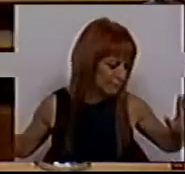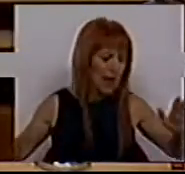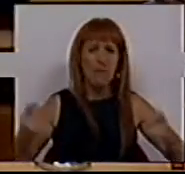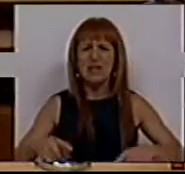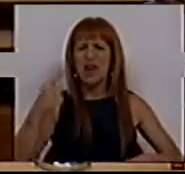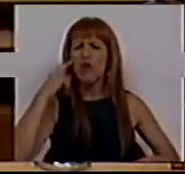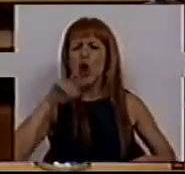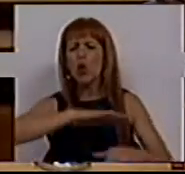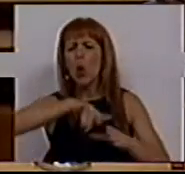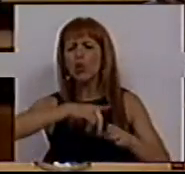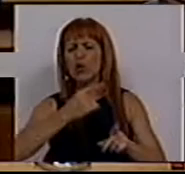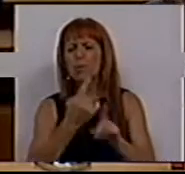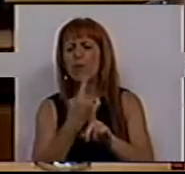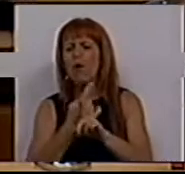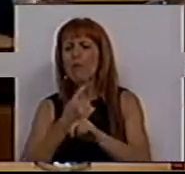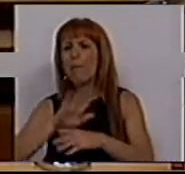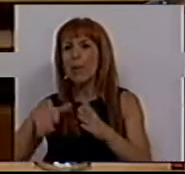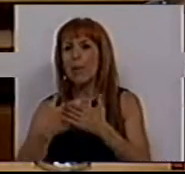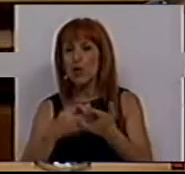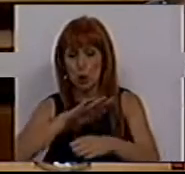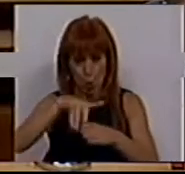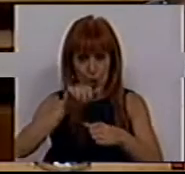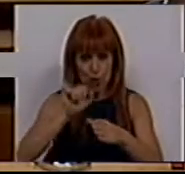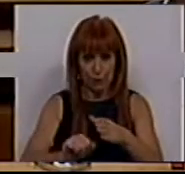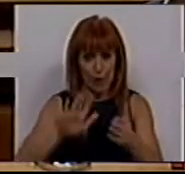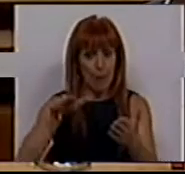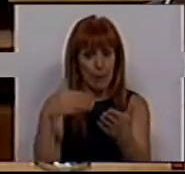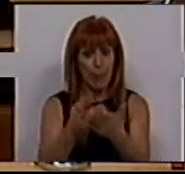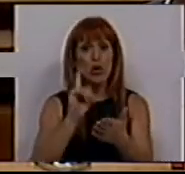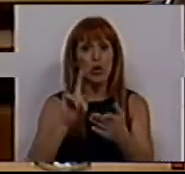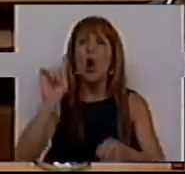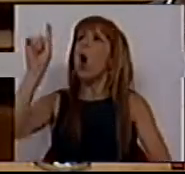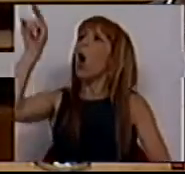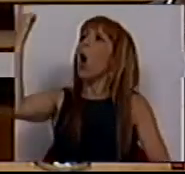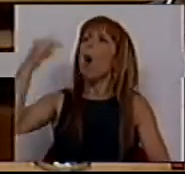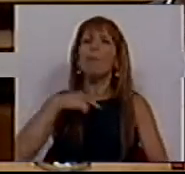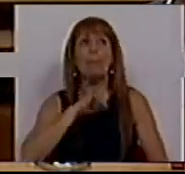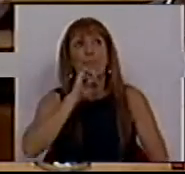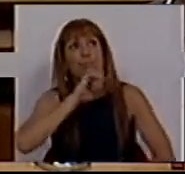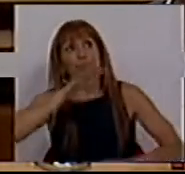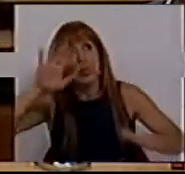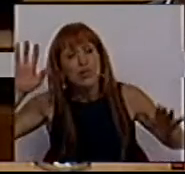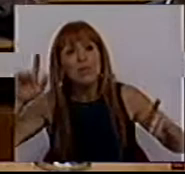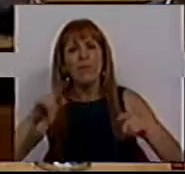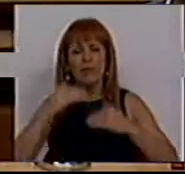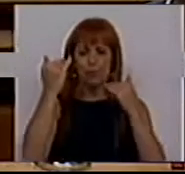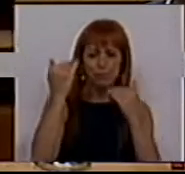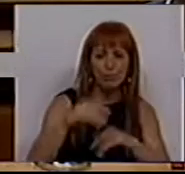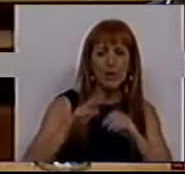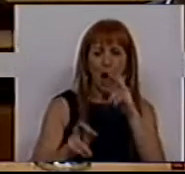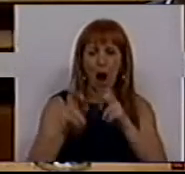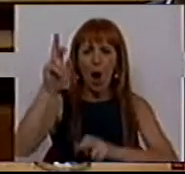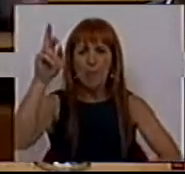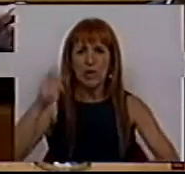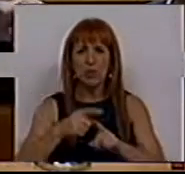convinha ver os conteúdos da proposta. E os conteúdos da proposta, em vez de, eventualmente, condicionarem e